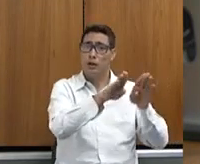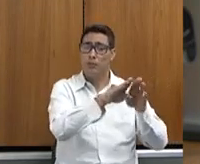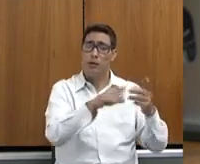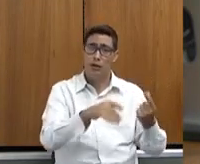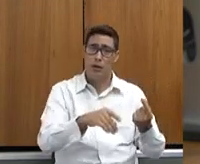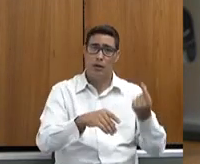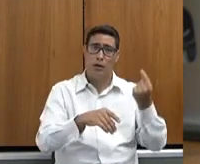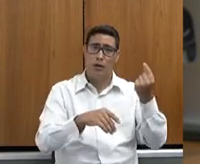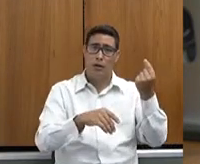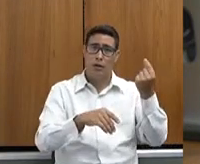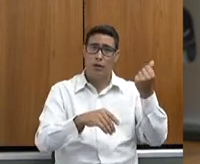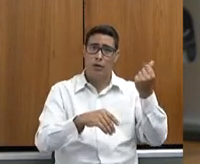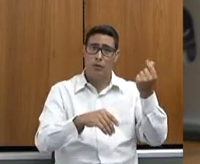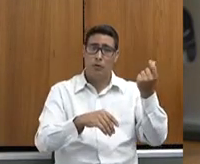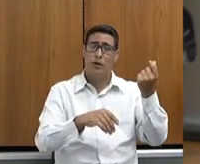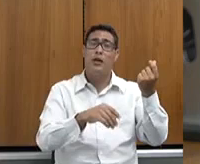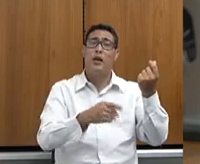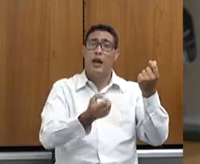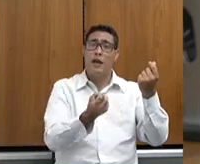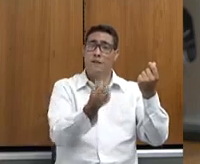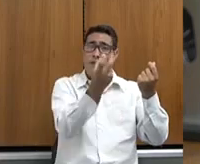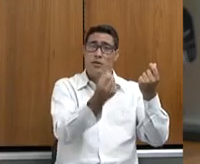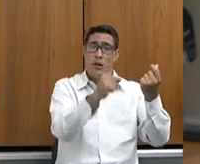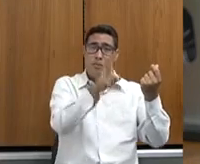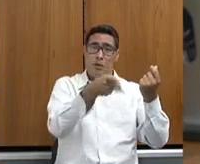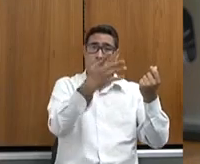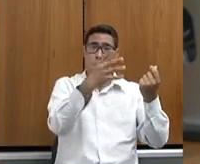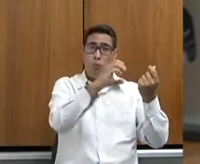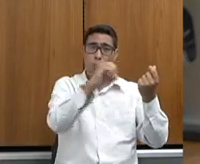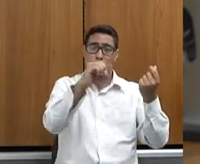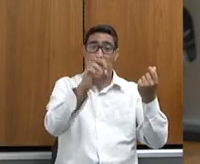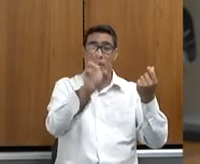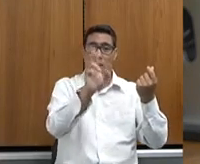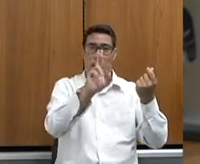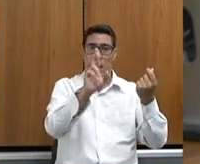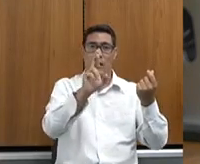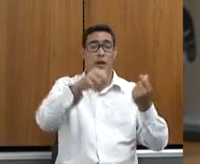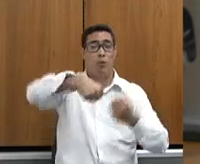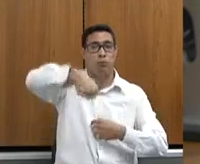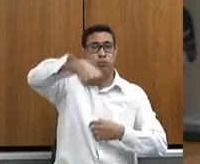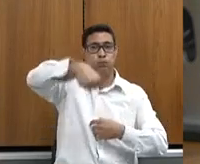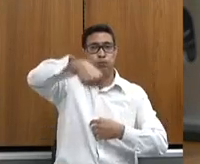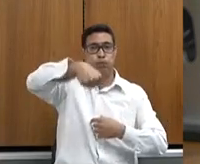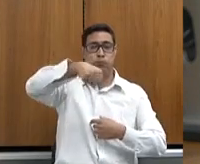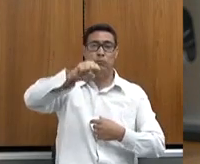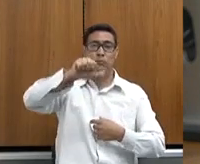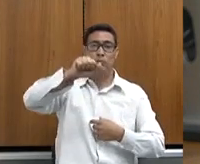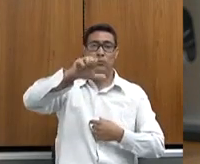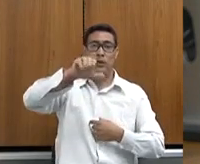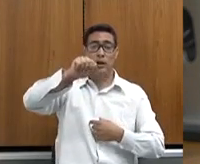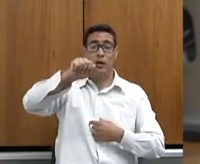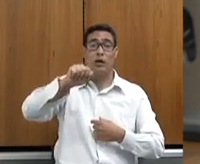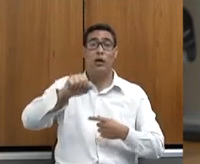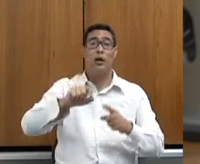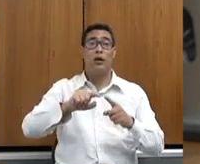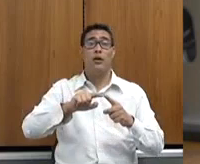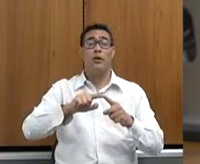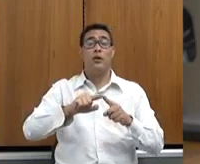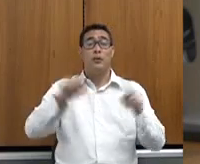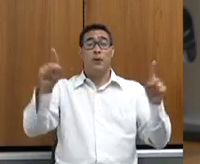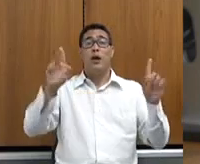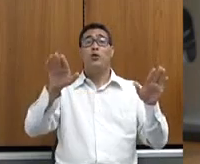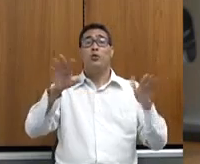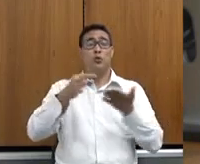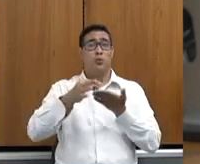cheguei ao momento de vender café a 1.400 reais a saco, mas hoje, 1.000 reais, mas o